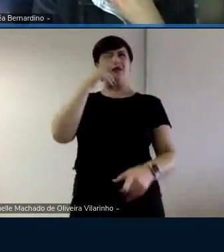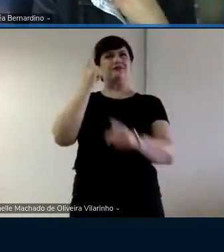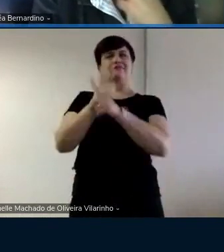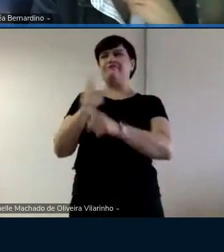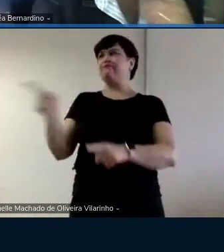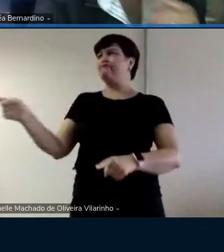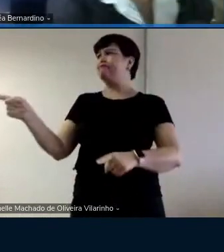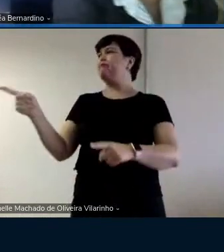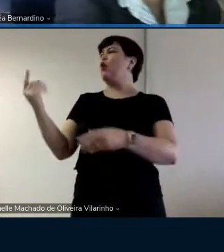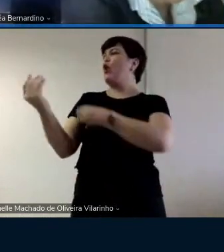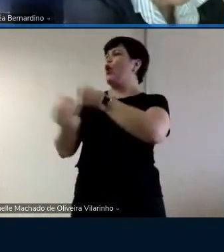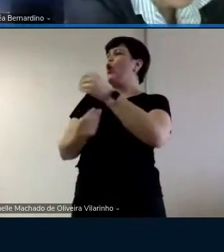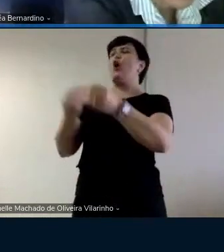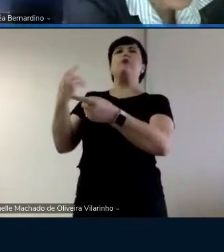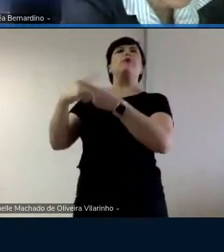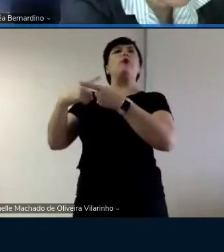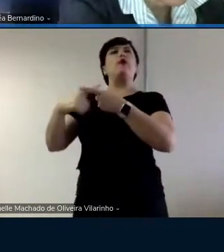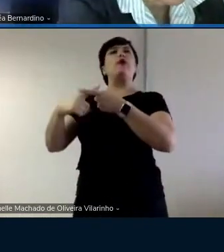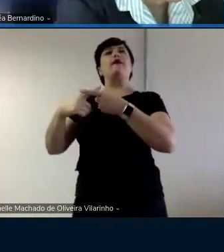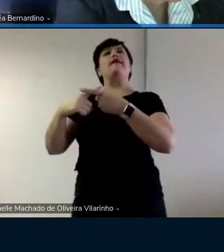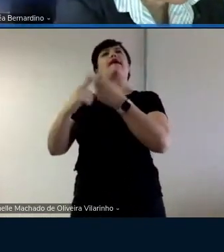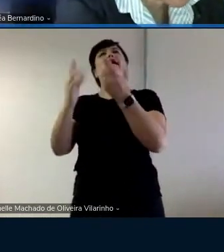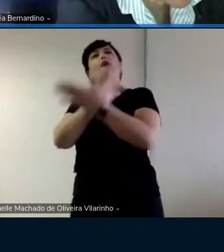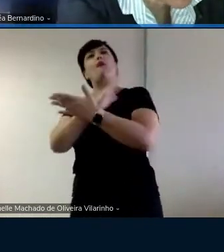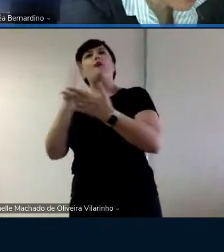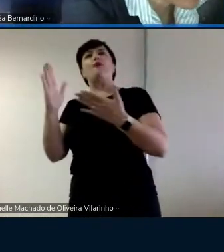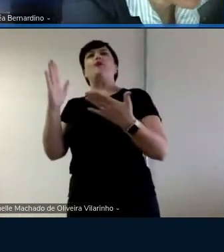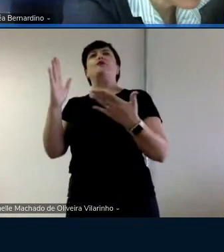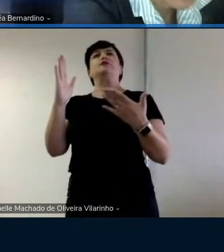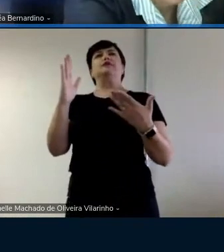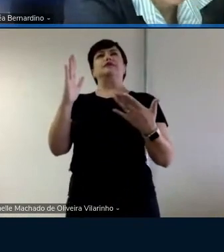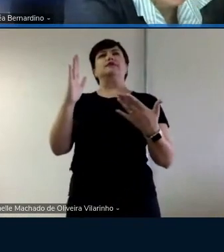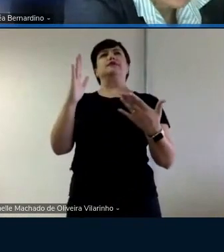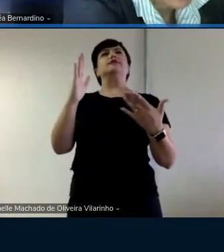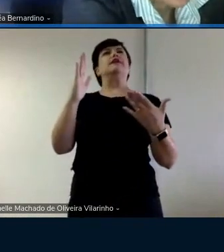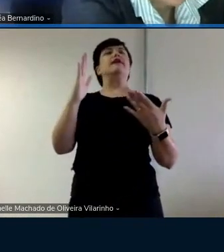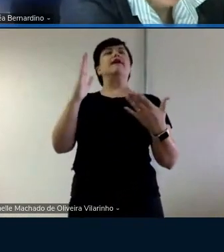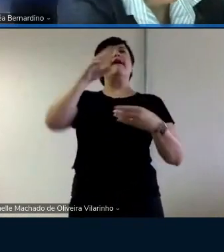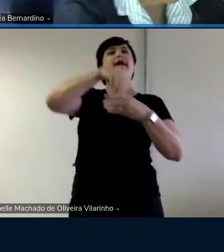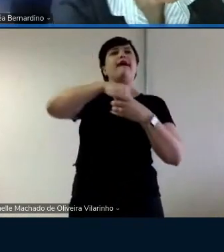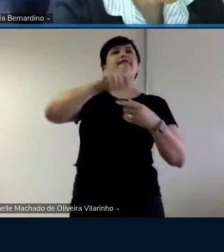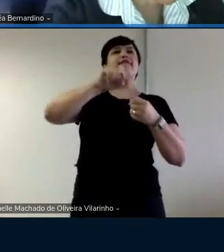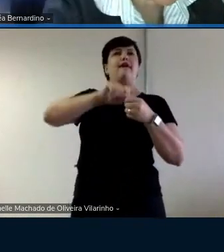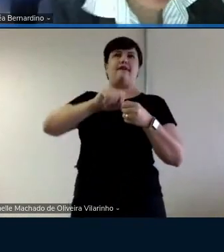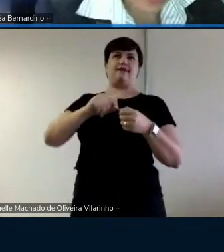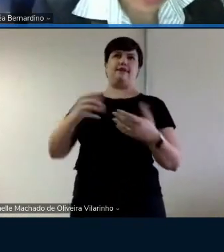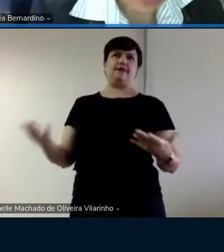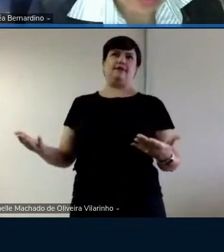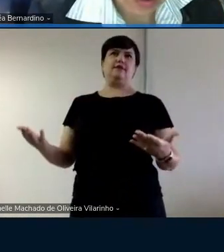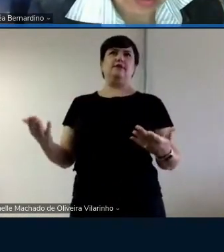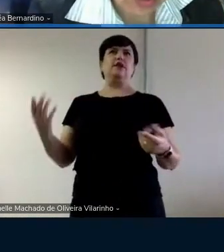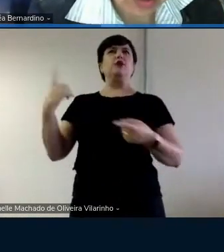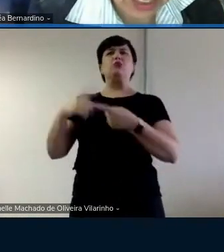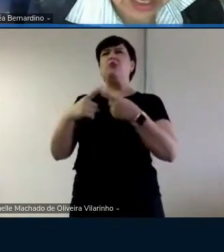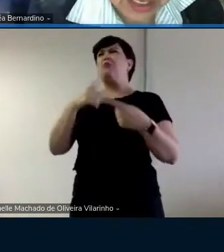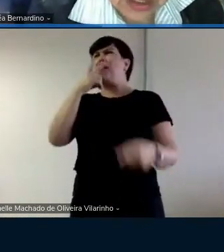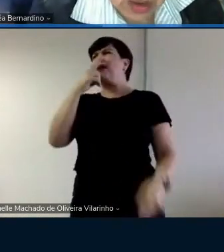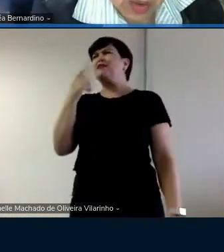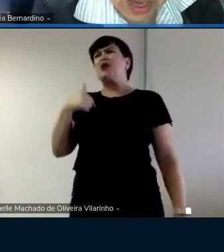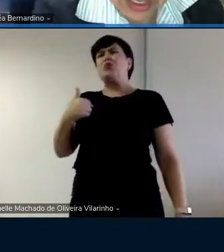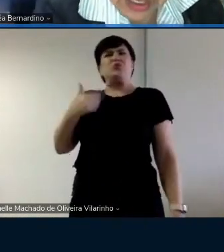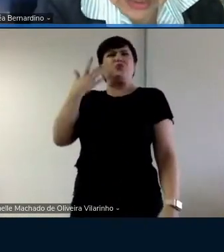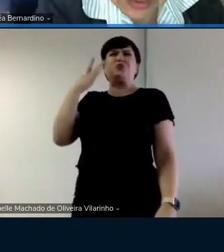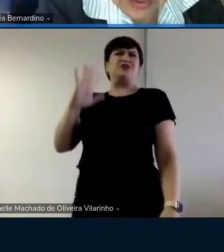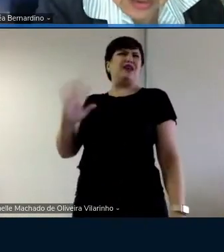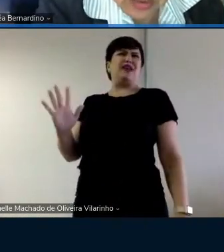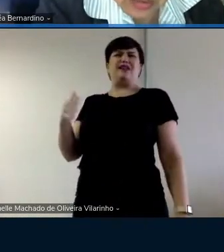É bom dar uma conferida aqui nesse... No Silex mesmo, tá? Eu não sei. Eu não vou me detenir